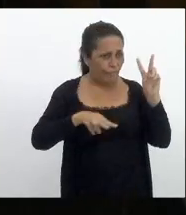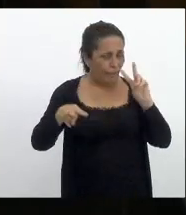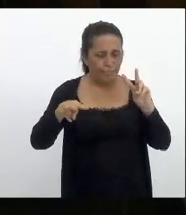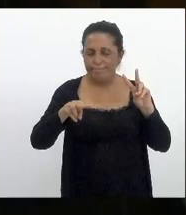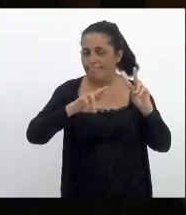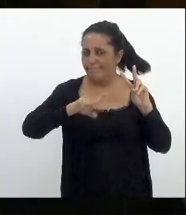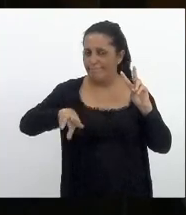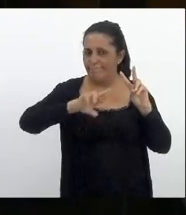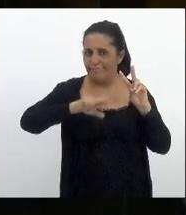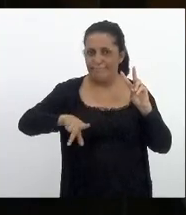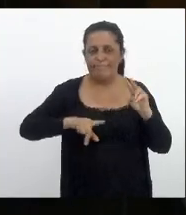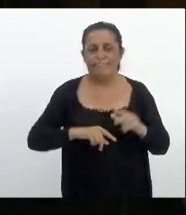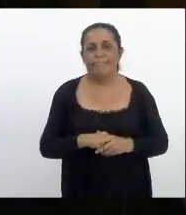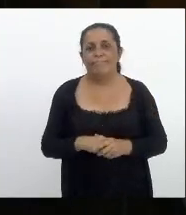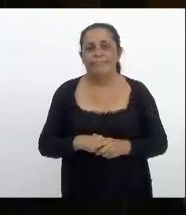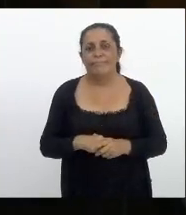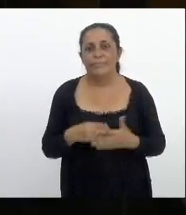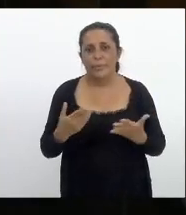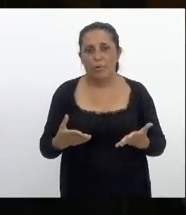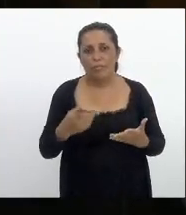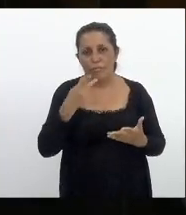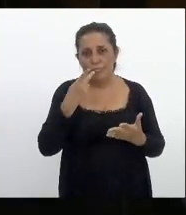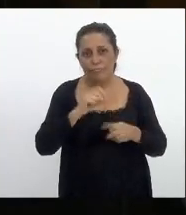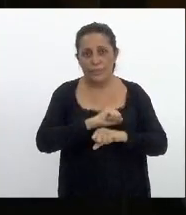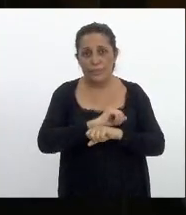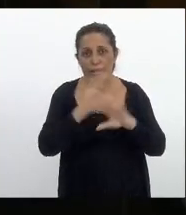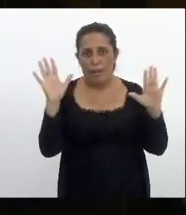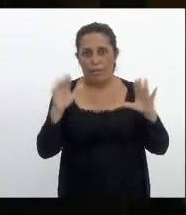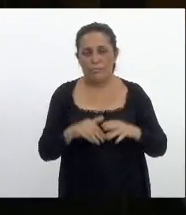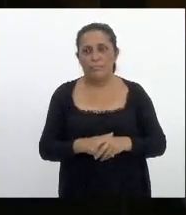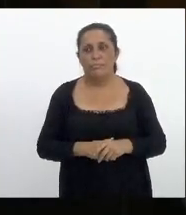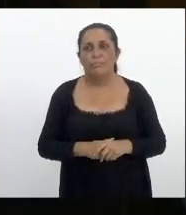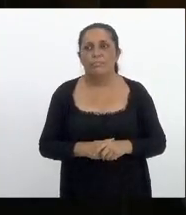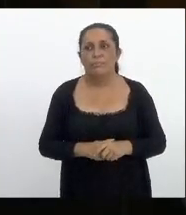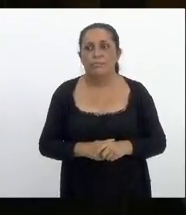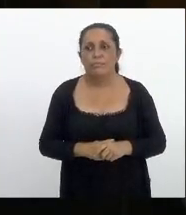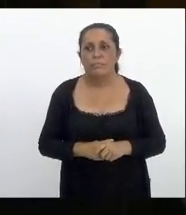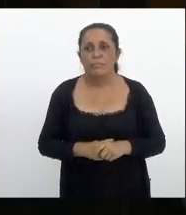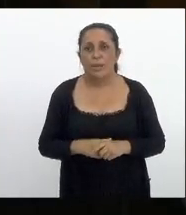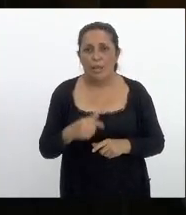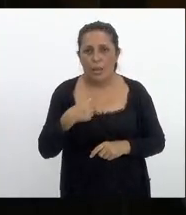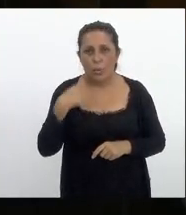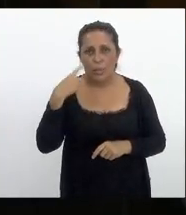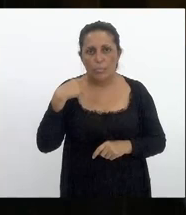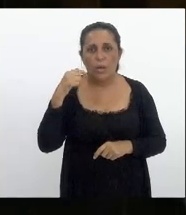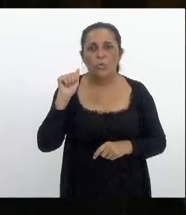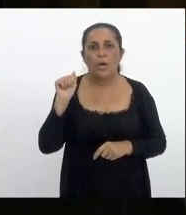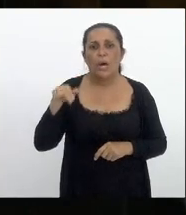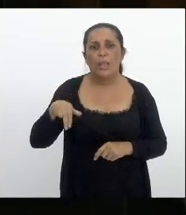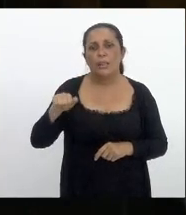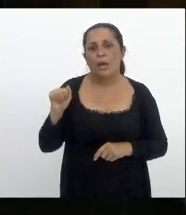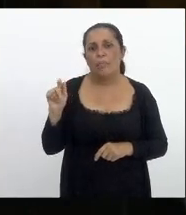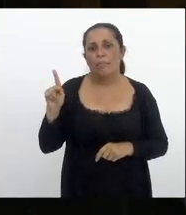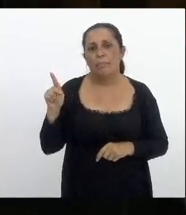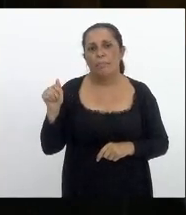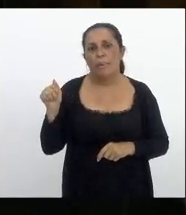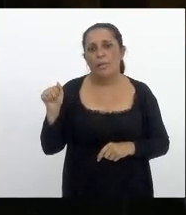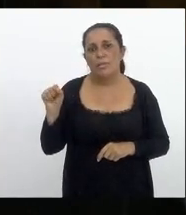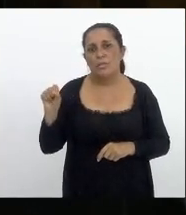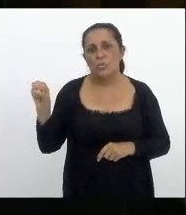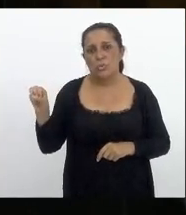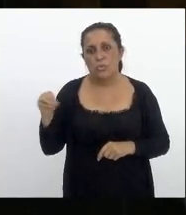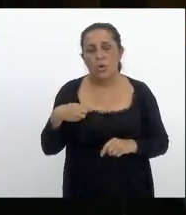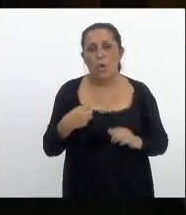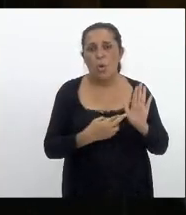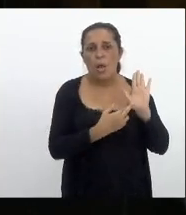então eu queria deixar aqui bem claro eu deputada Lana Passos eu represento um